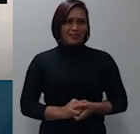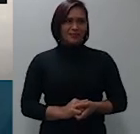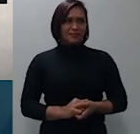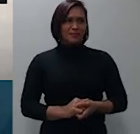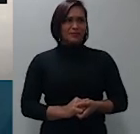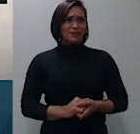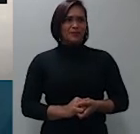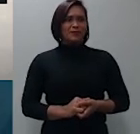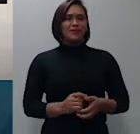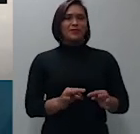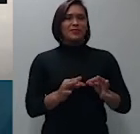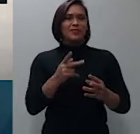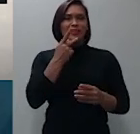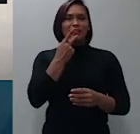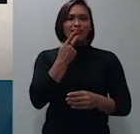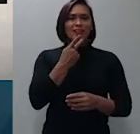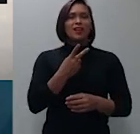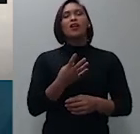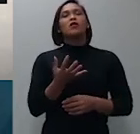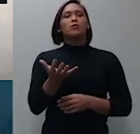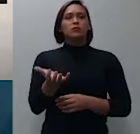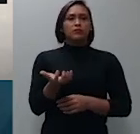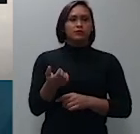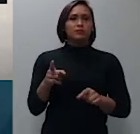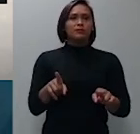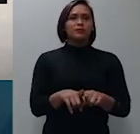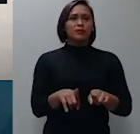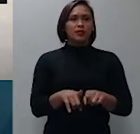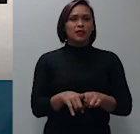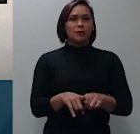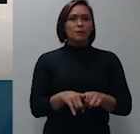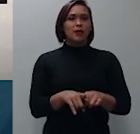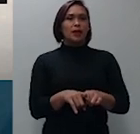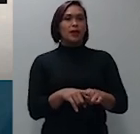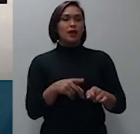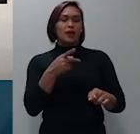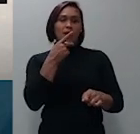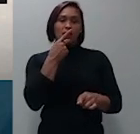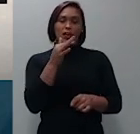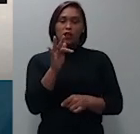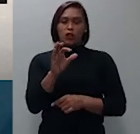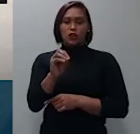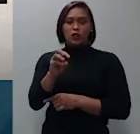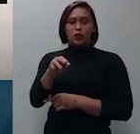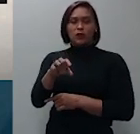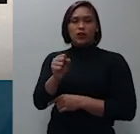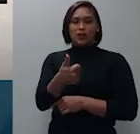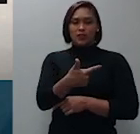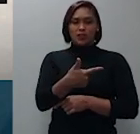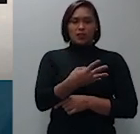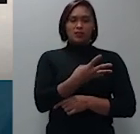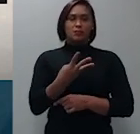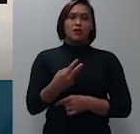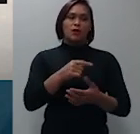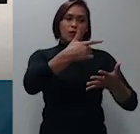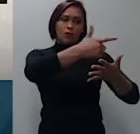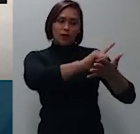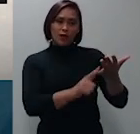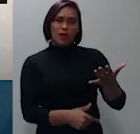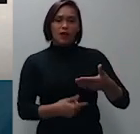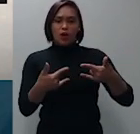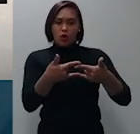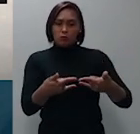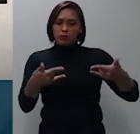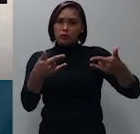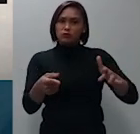exigível, diz aqui Marlon Tomazetti, citado na 14ª lauda, o cheque se tornar exigível sempre